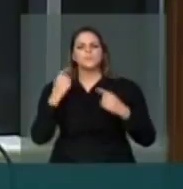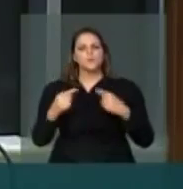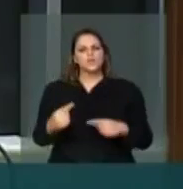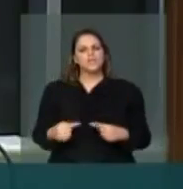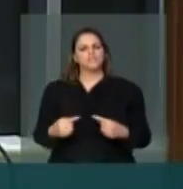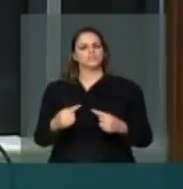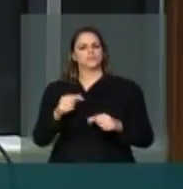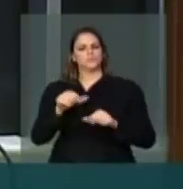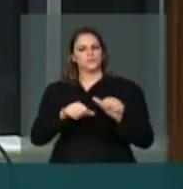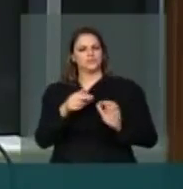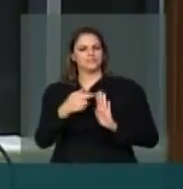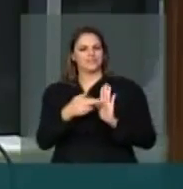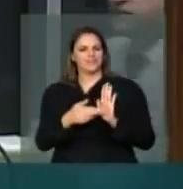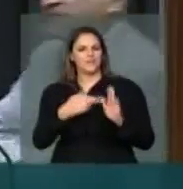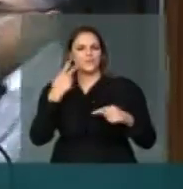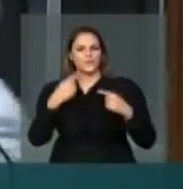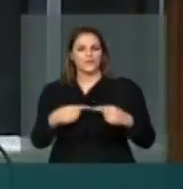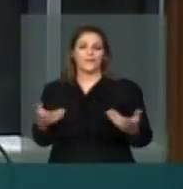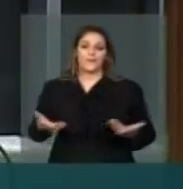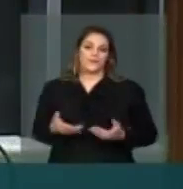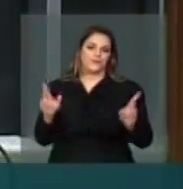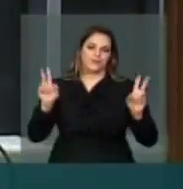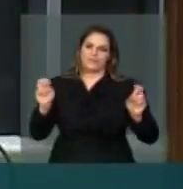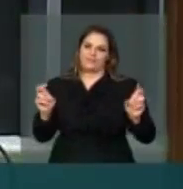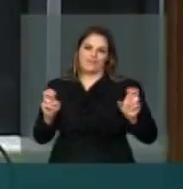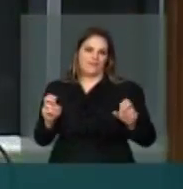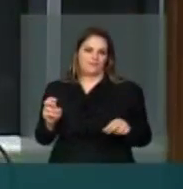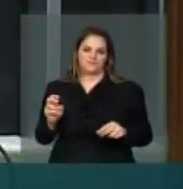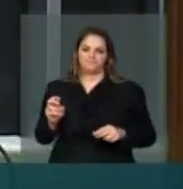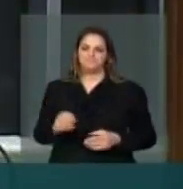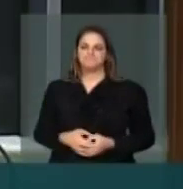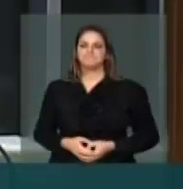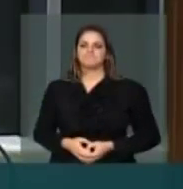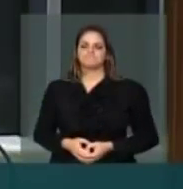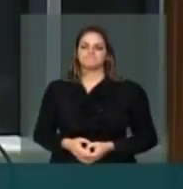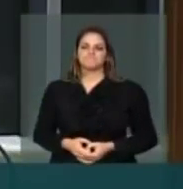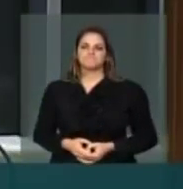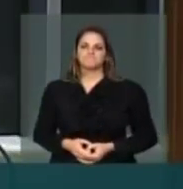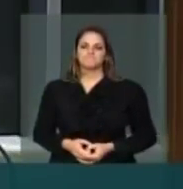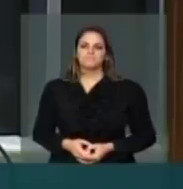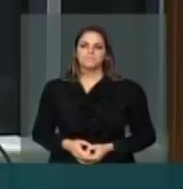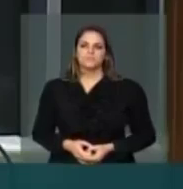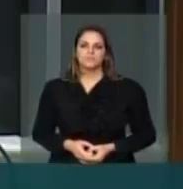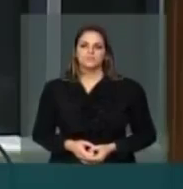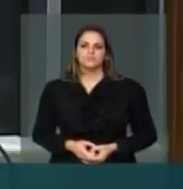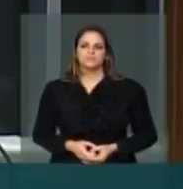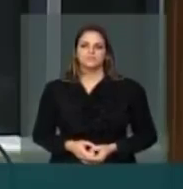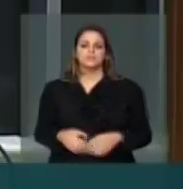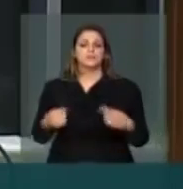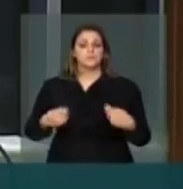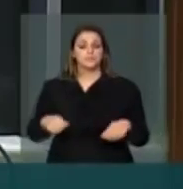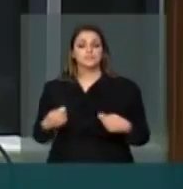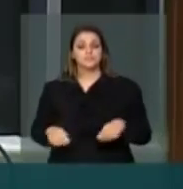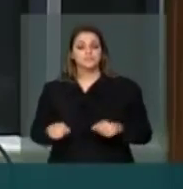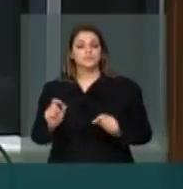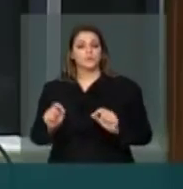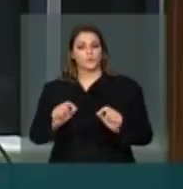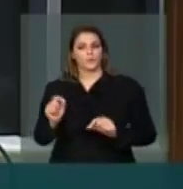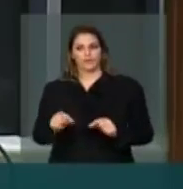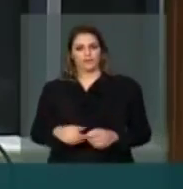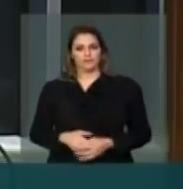do momento, tem que produzir o condão de